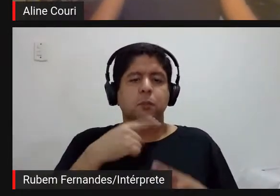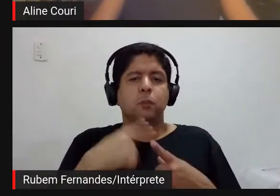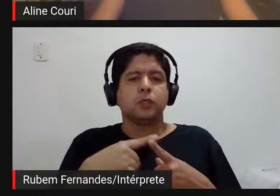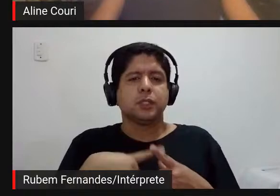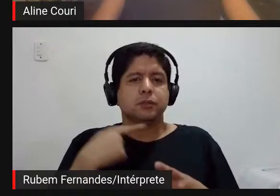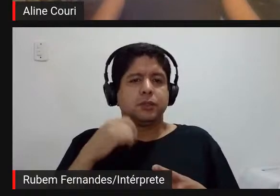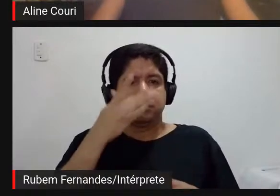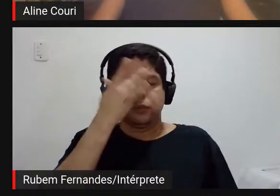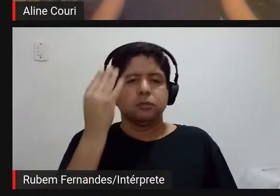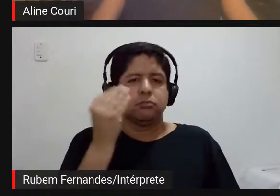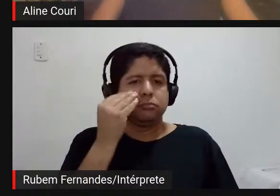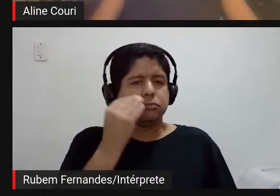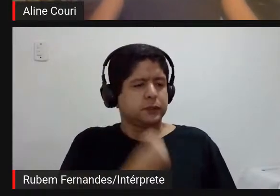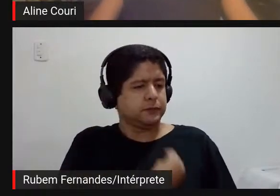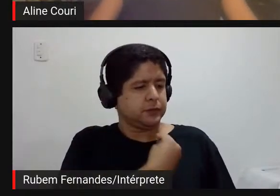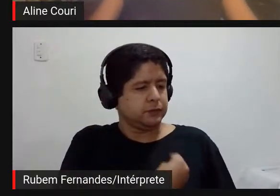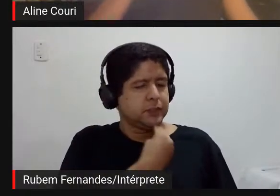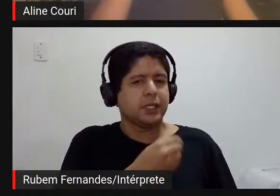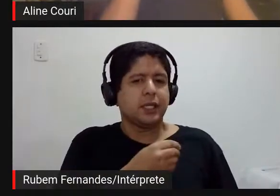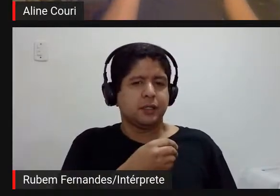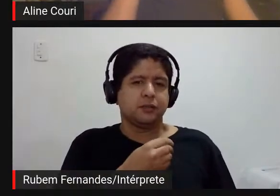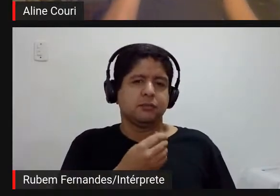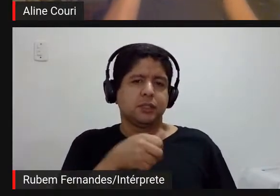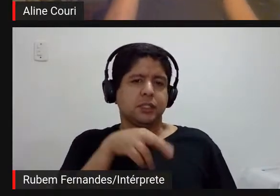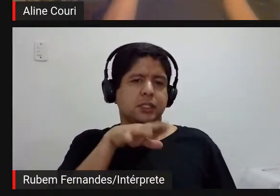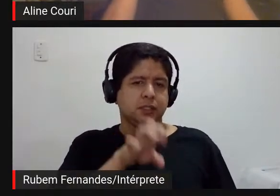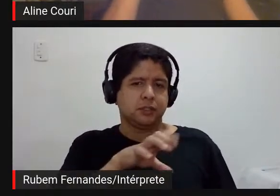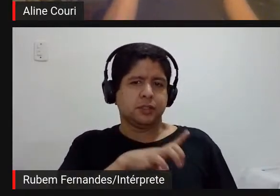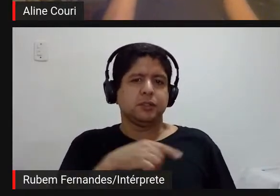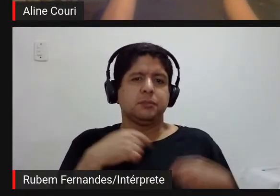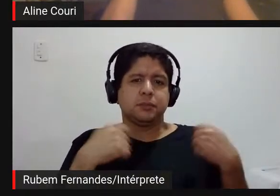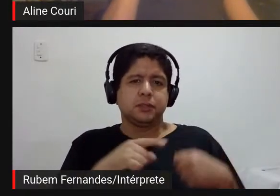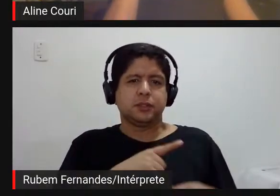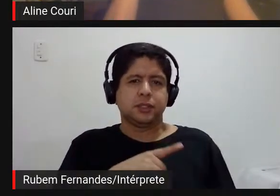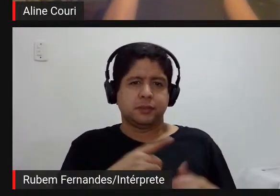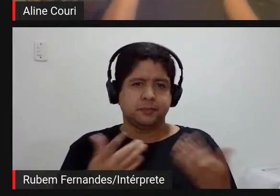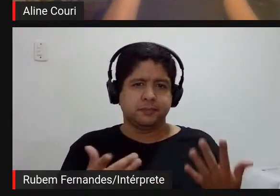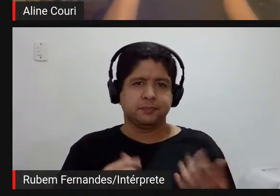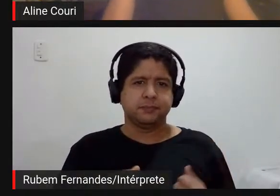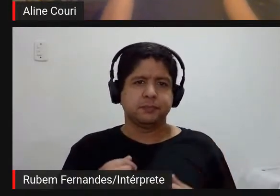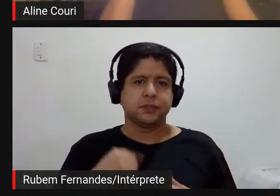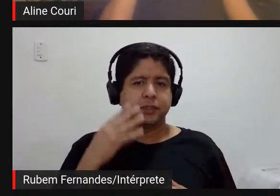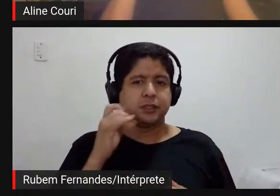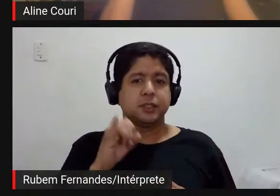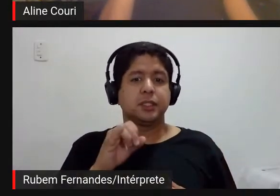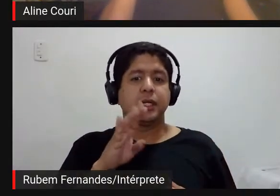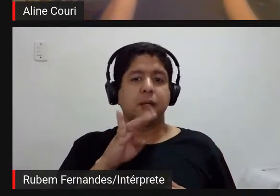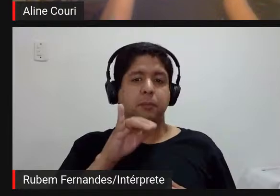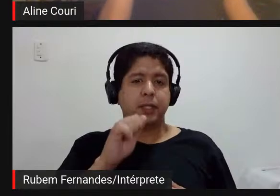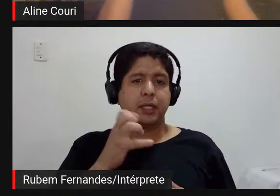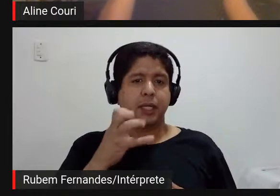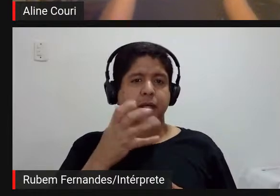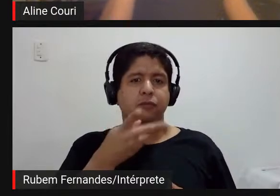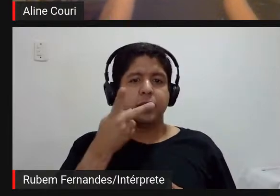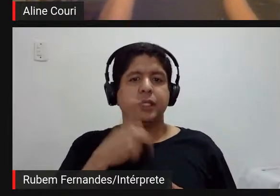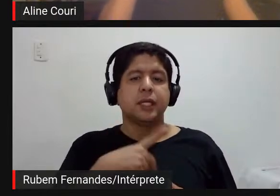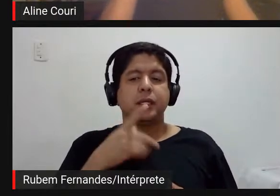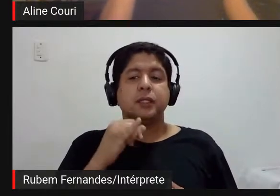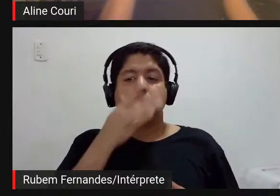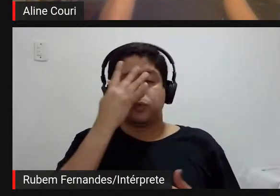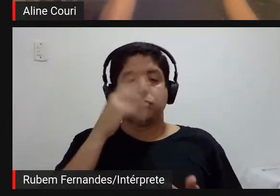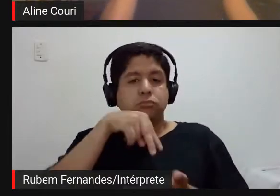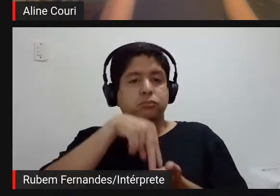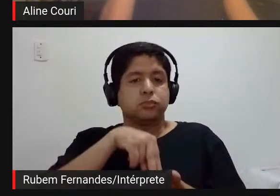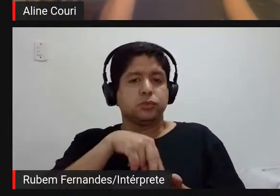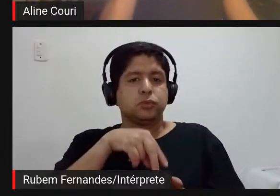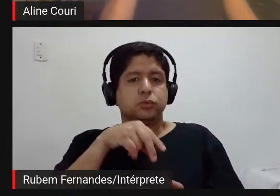viver né da arte e aí era uma outra coisa que se a Bia quiser comentar como é que o curador tem essa